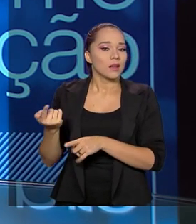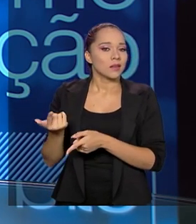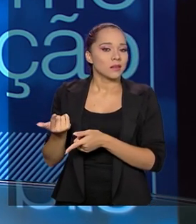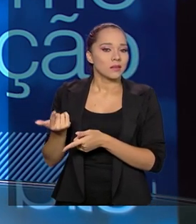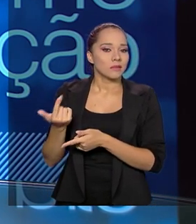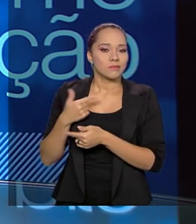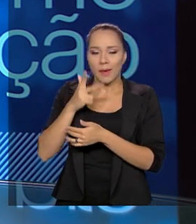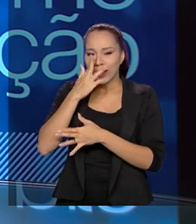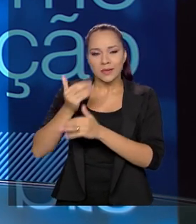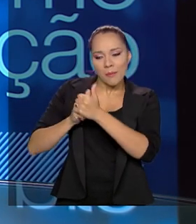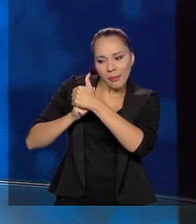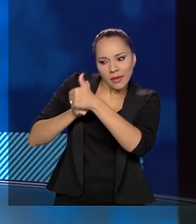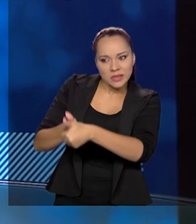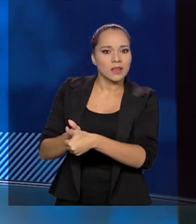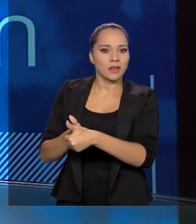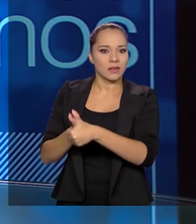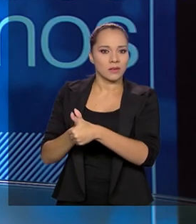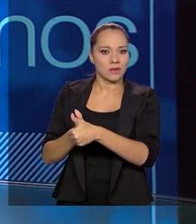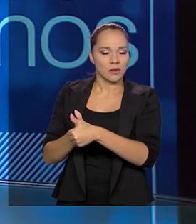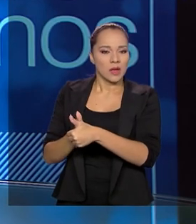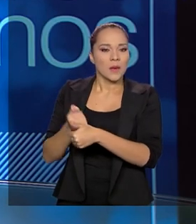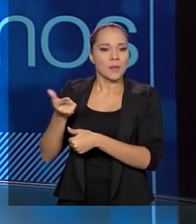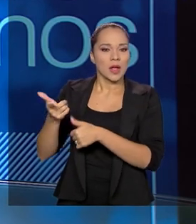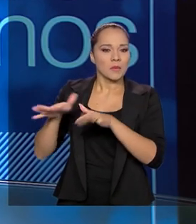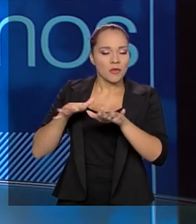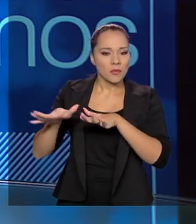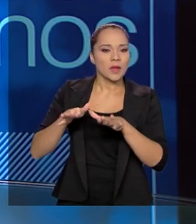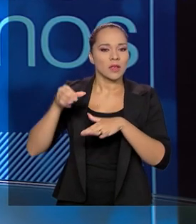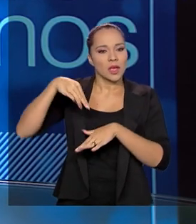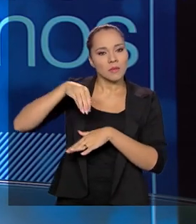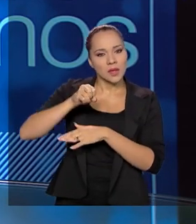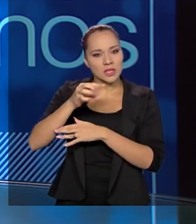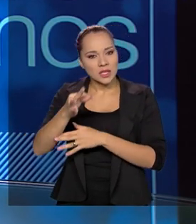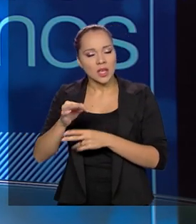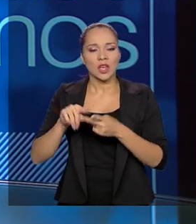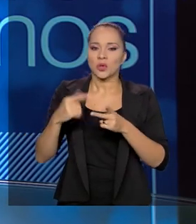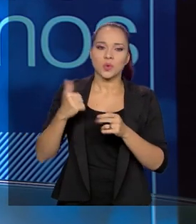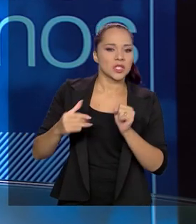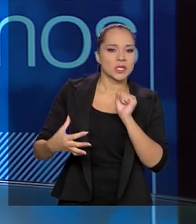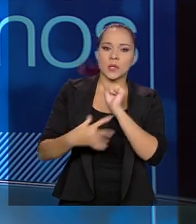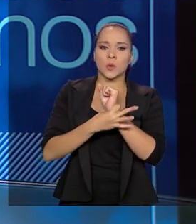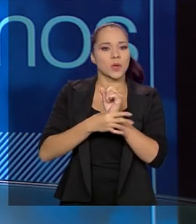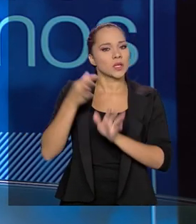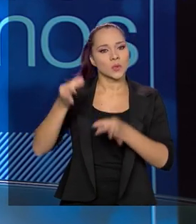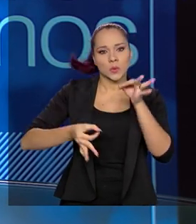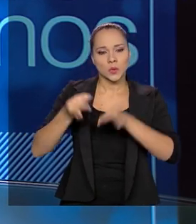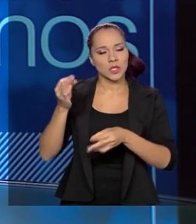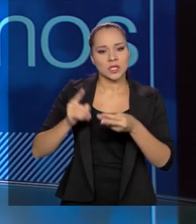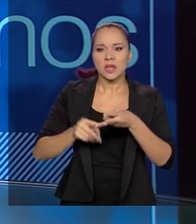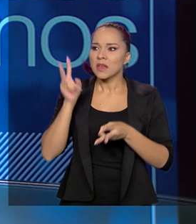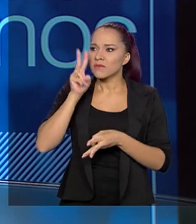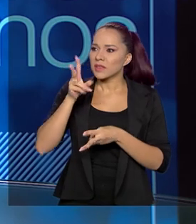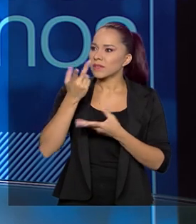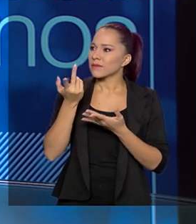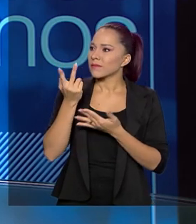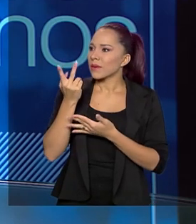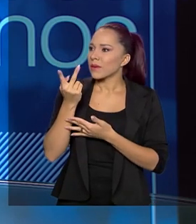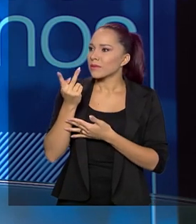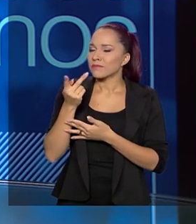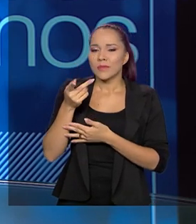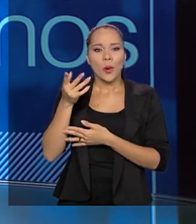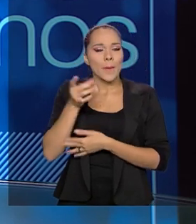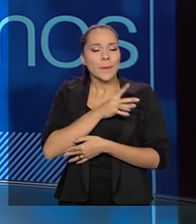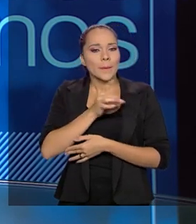foi perseguido. Foi perseguido pelos movimentos sem terra, pela falta de segurança jurídica no campo, vendo seu pai sem dormir, com medo de sua